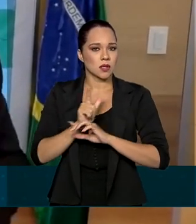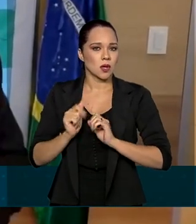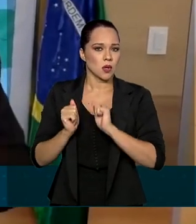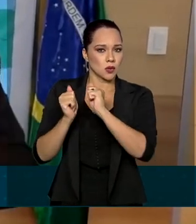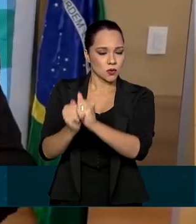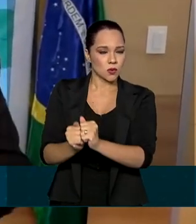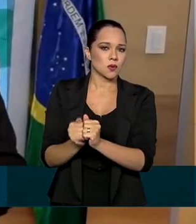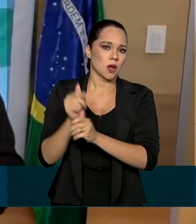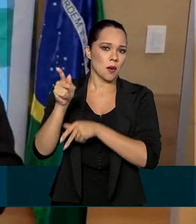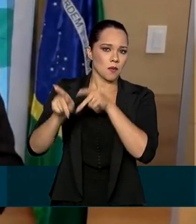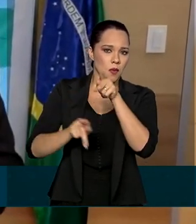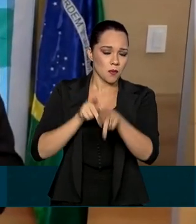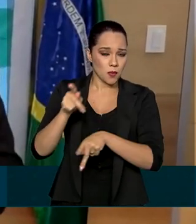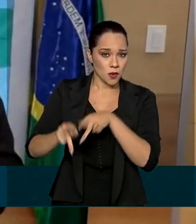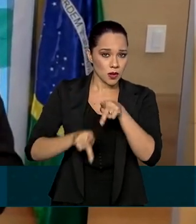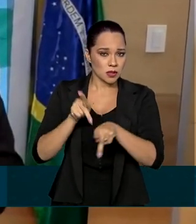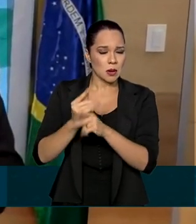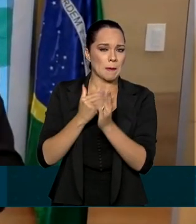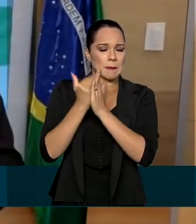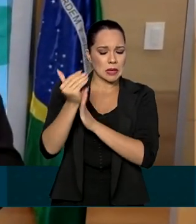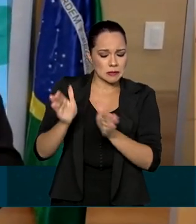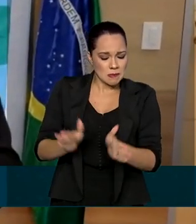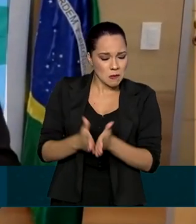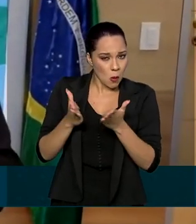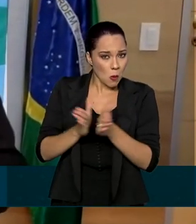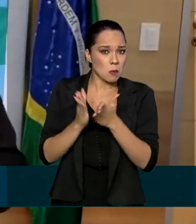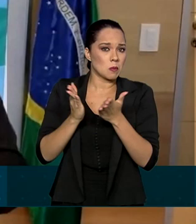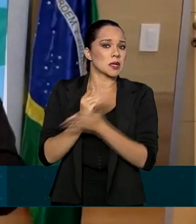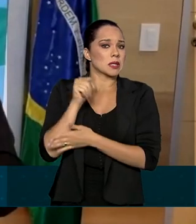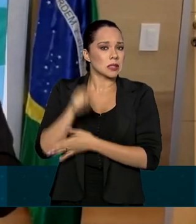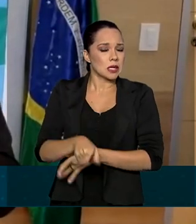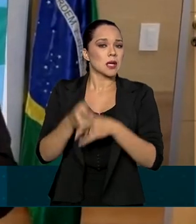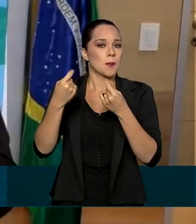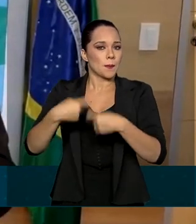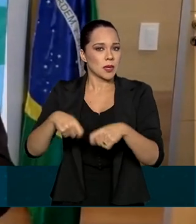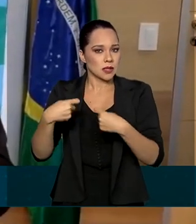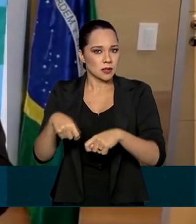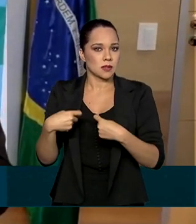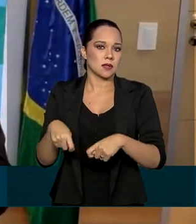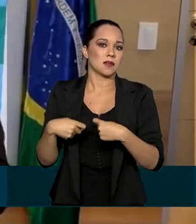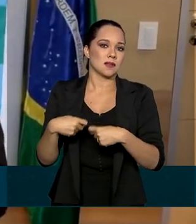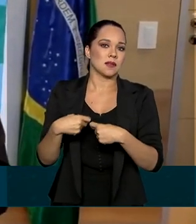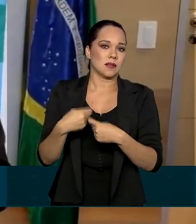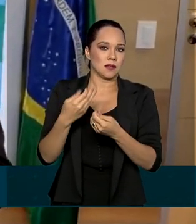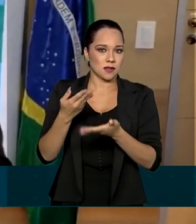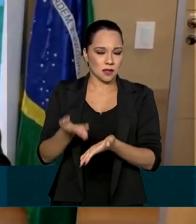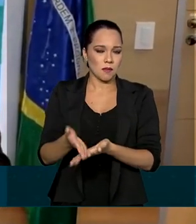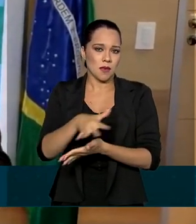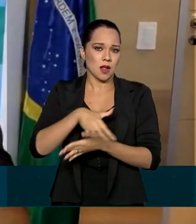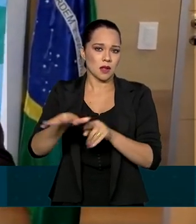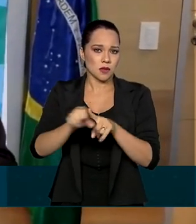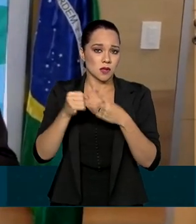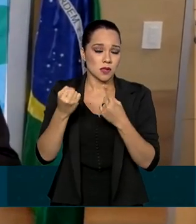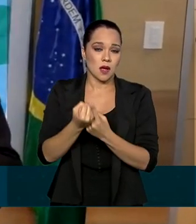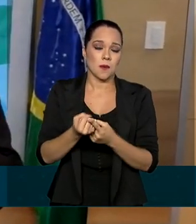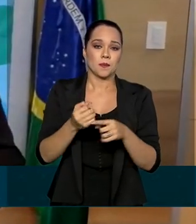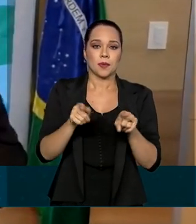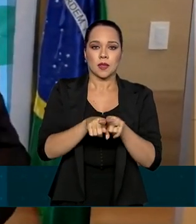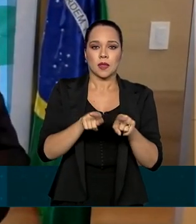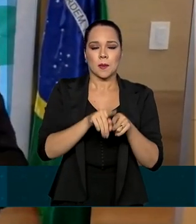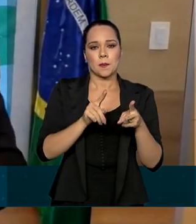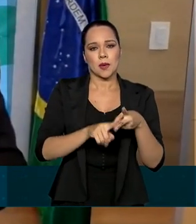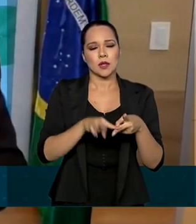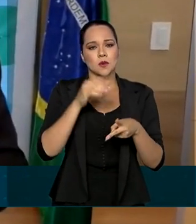população mais humilde e aquela que precisa, pela questão social, pela questão de